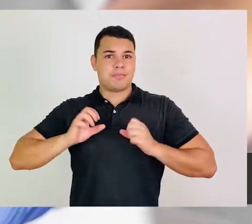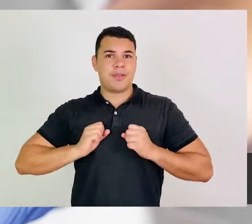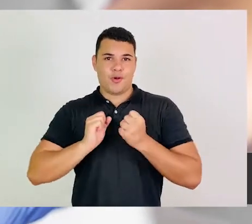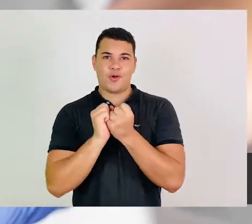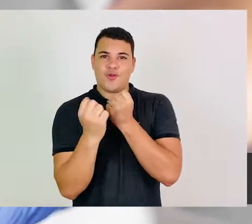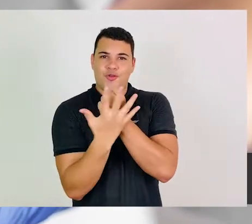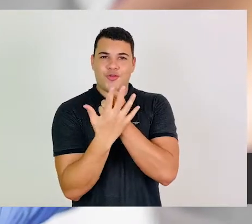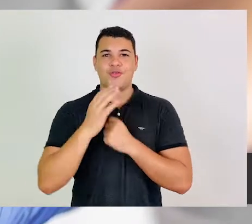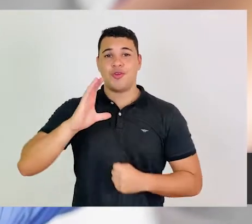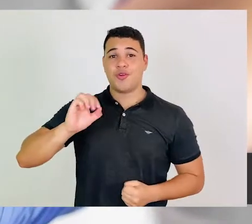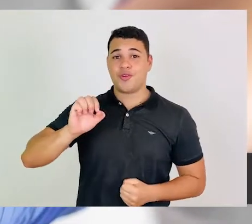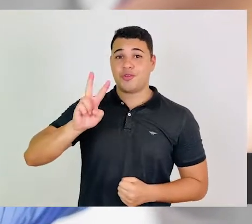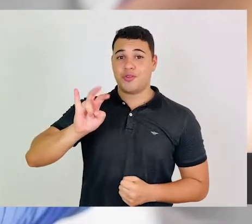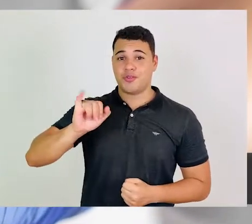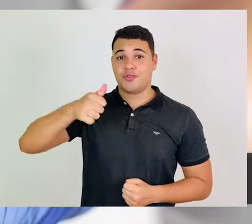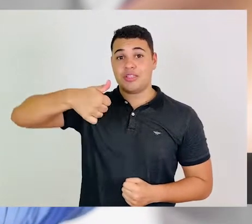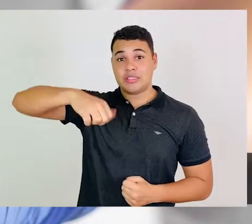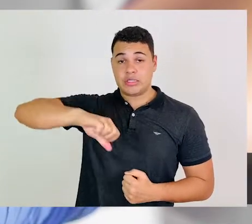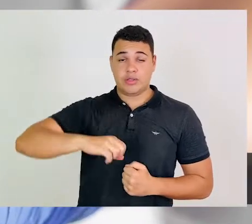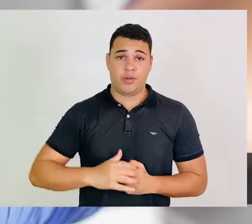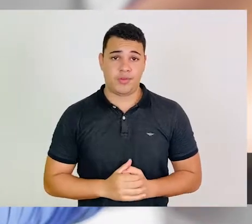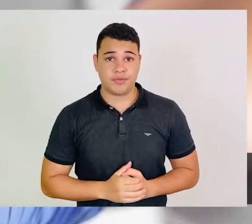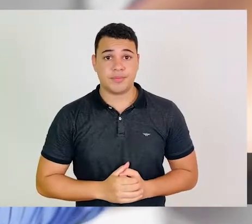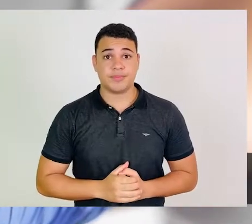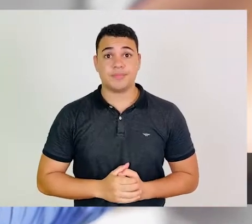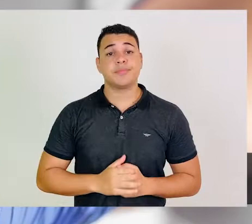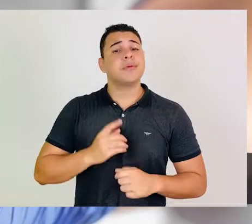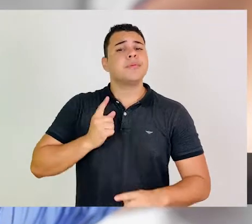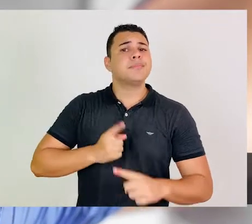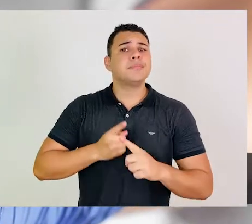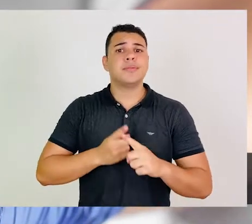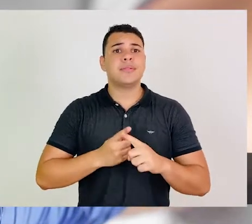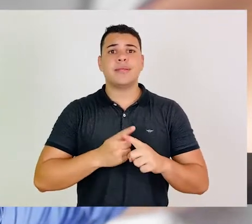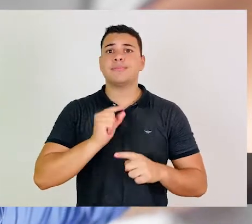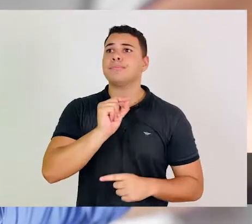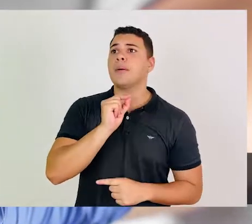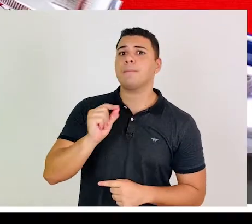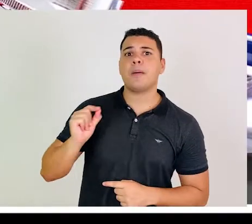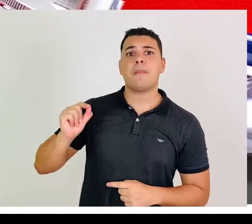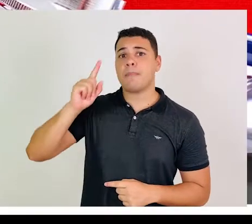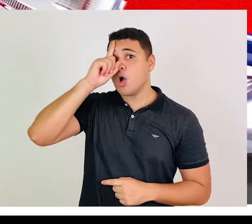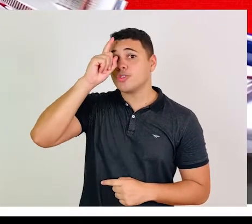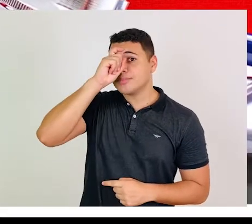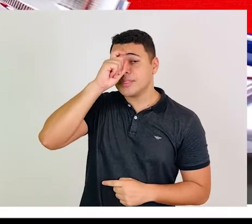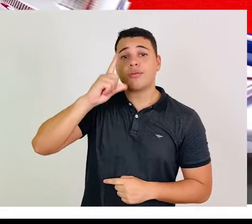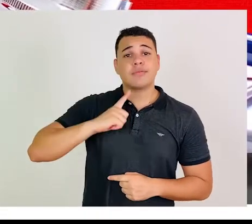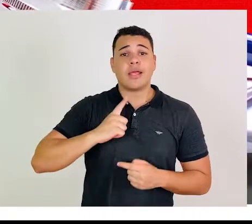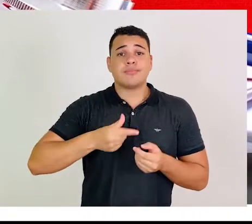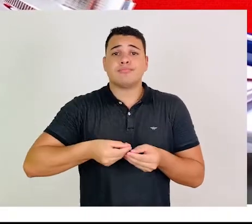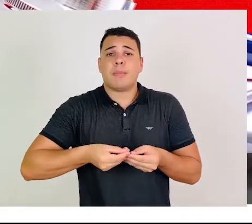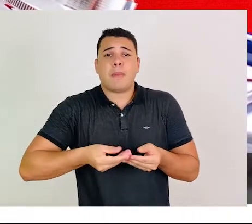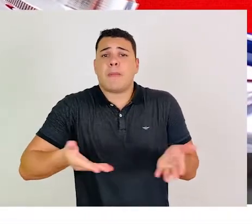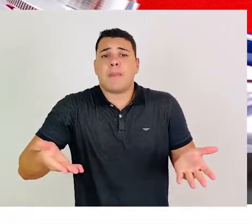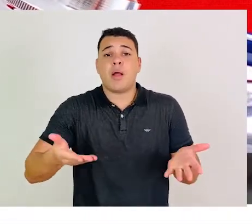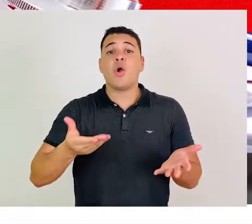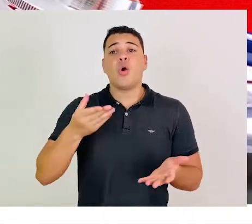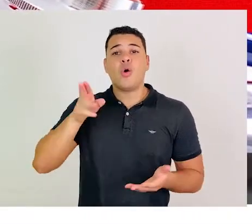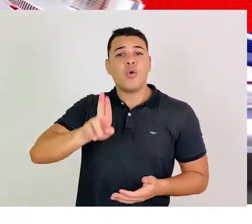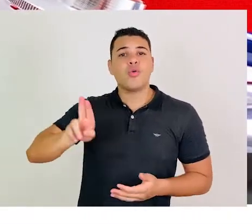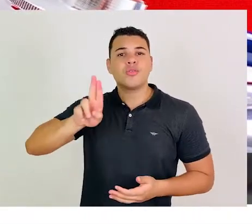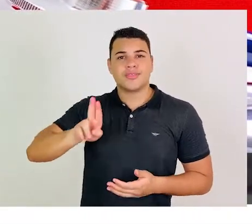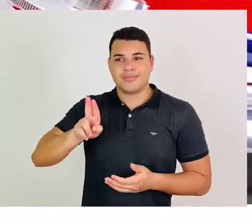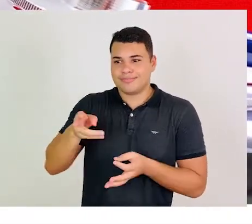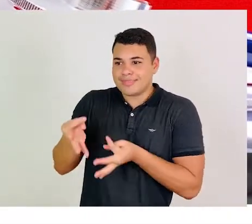controlam várias funções do organismo por meio da produção e secreção de hormônios, como o cortisol. Qual é o impacto da